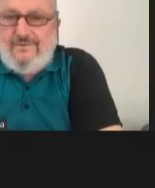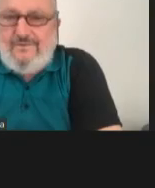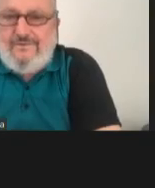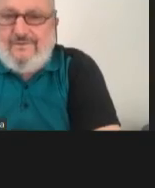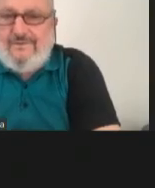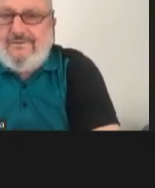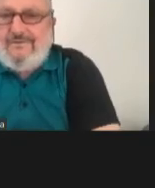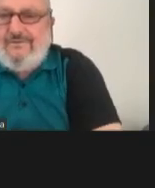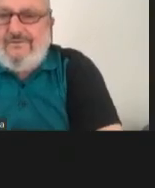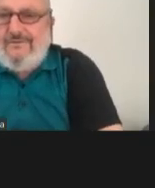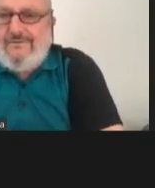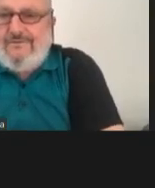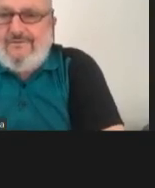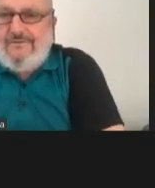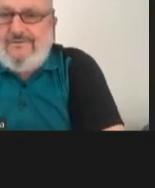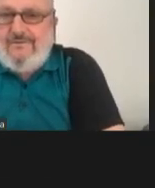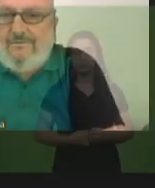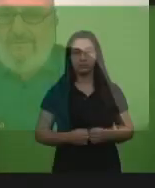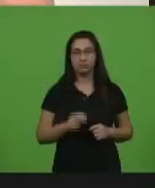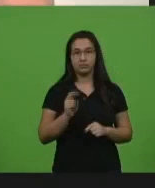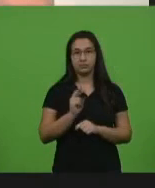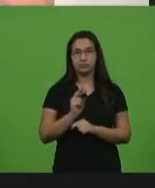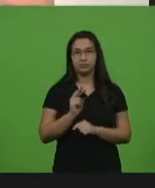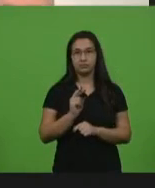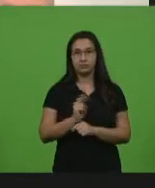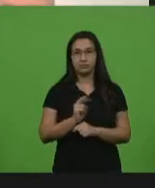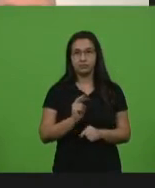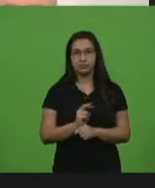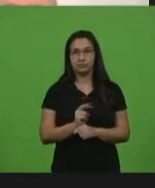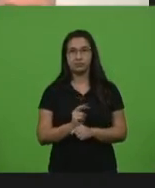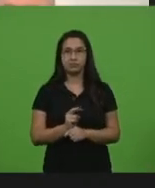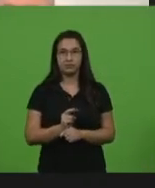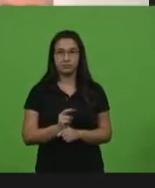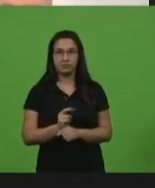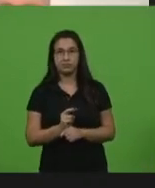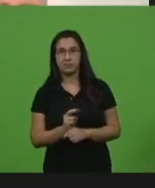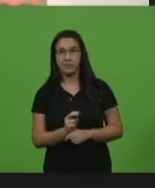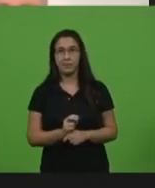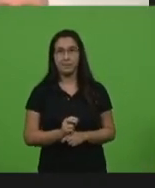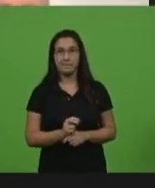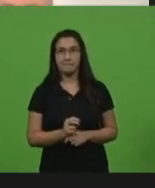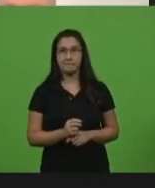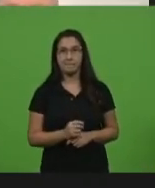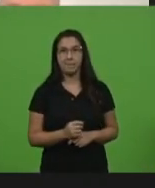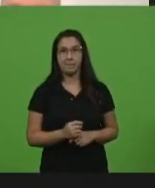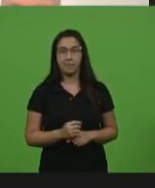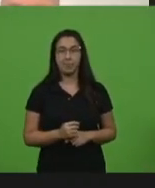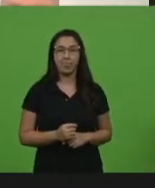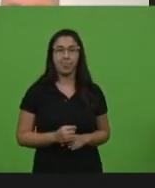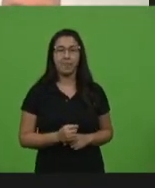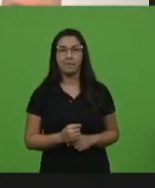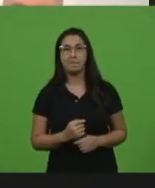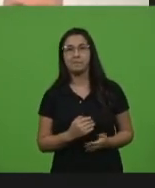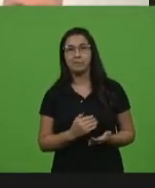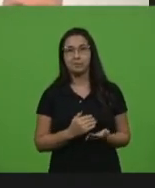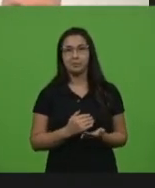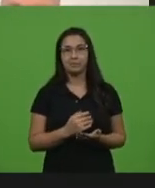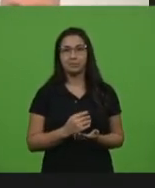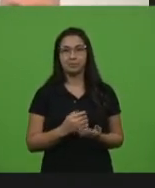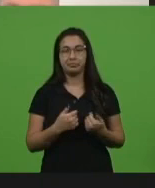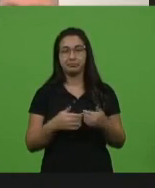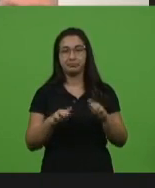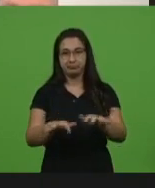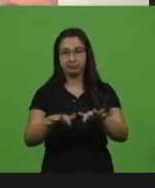Já estamos no ar, sob a proteção de Deus, declara aberta a presente sessão desta quinta-feira e convido o primeiro